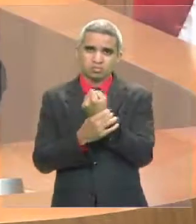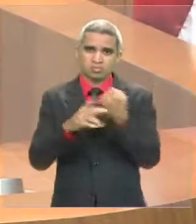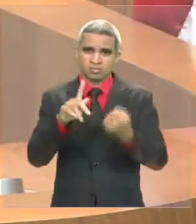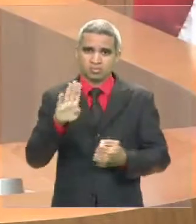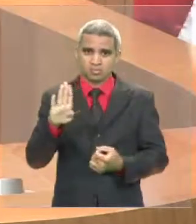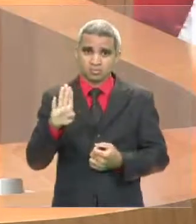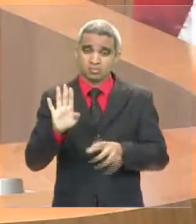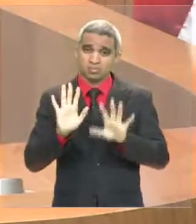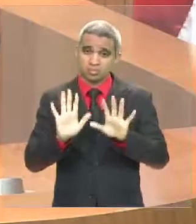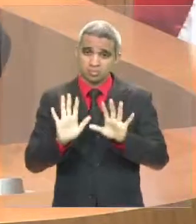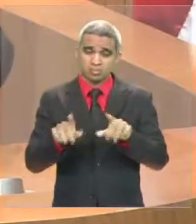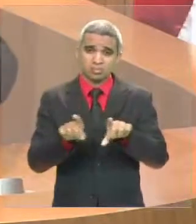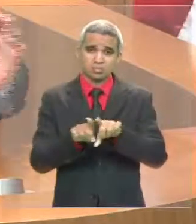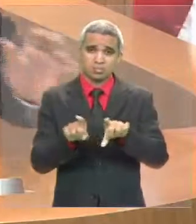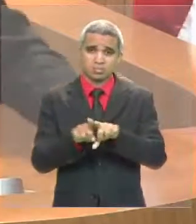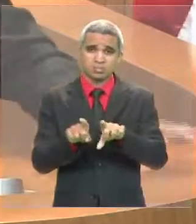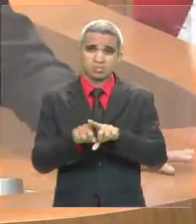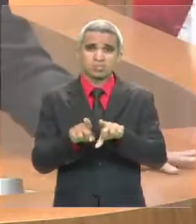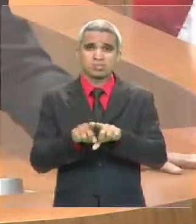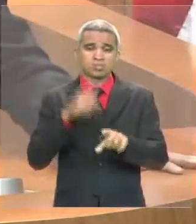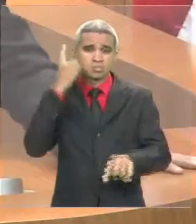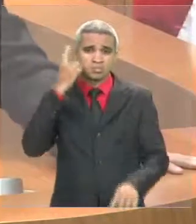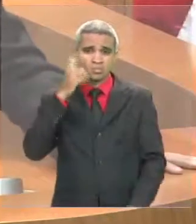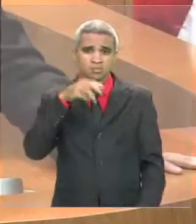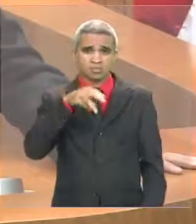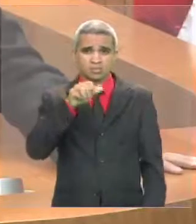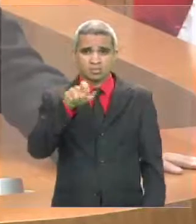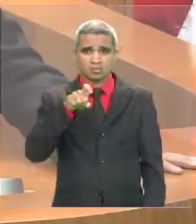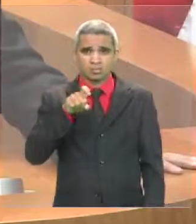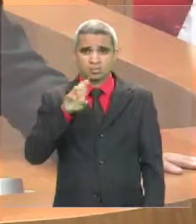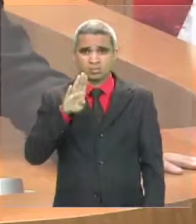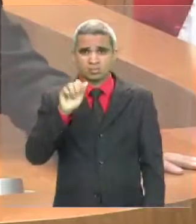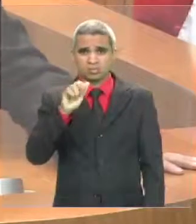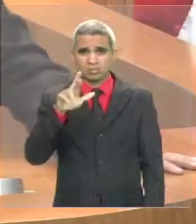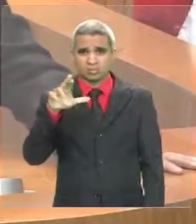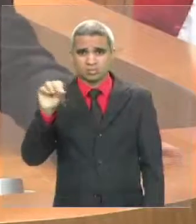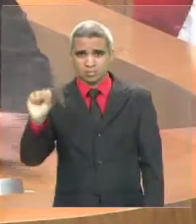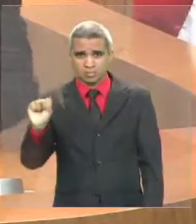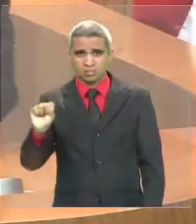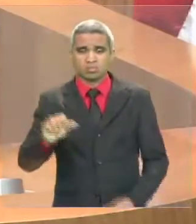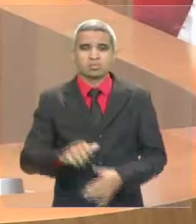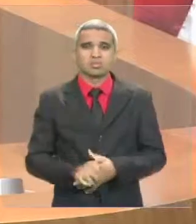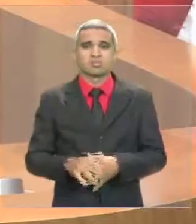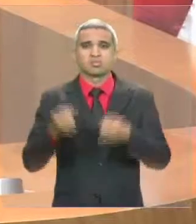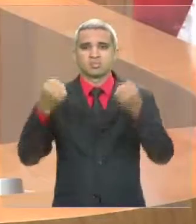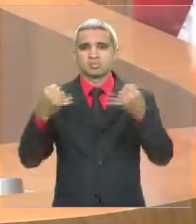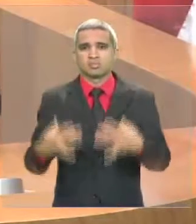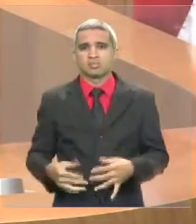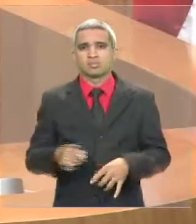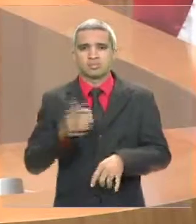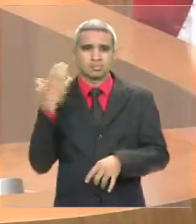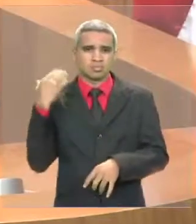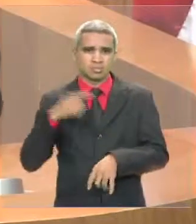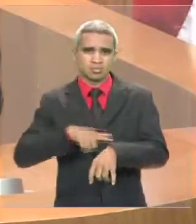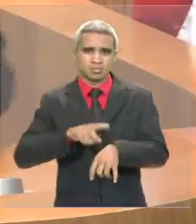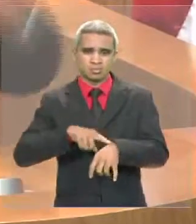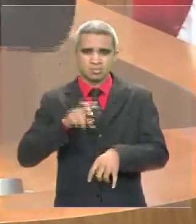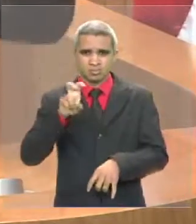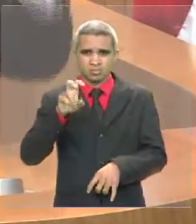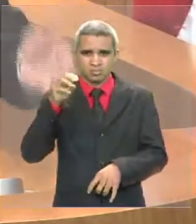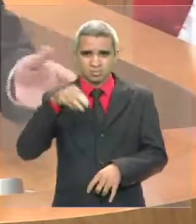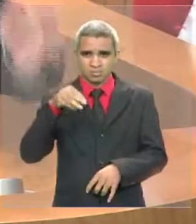chamo a atenção também, deputado Marcos Barros, do que eu falei durante o pequeno expediente, que o problema da segurança pública é estrutural.